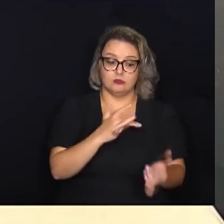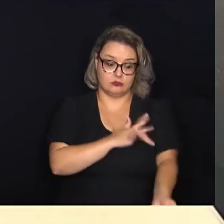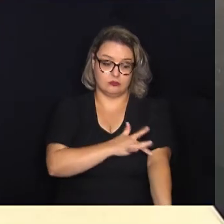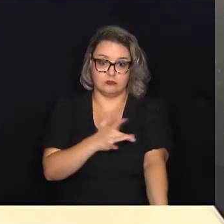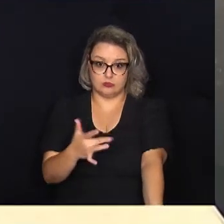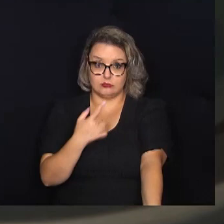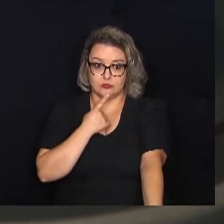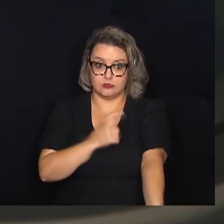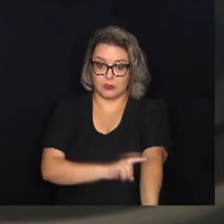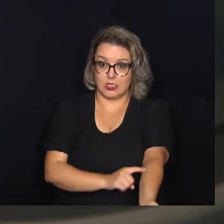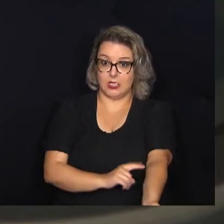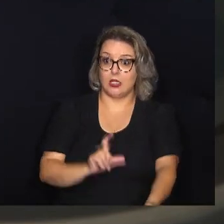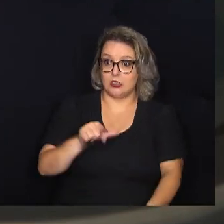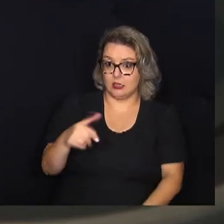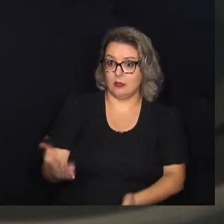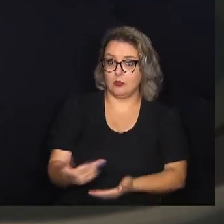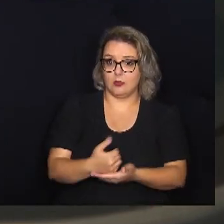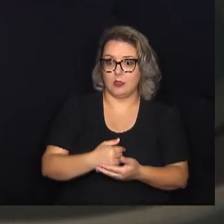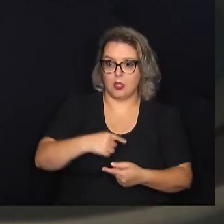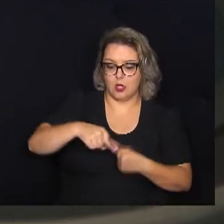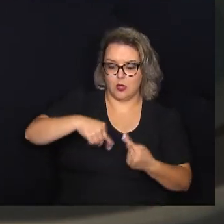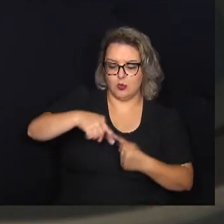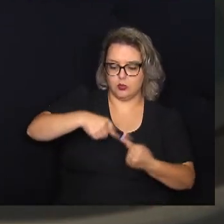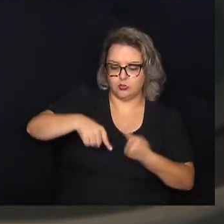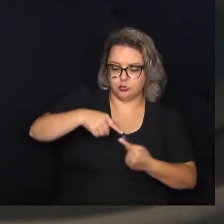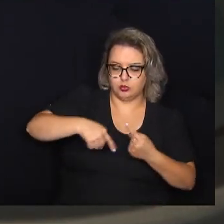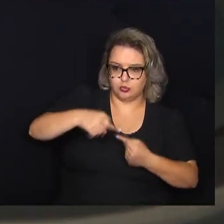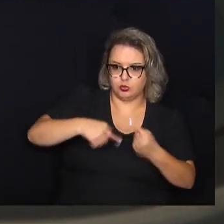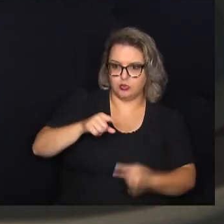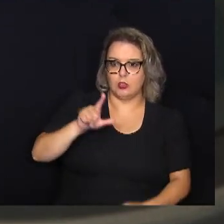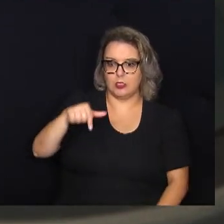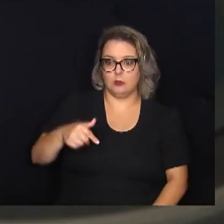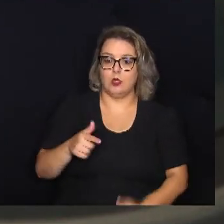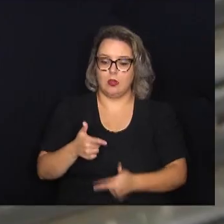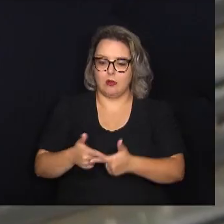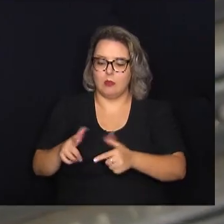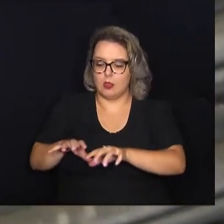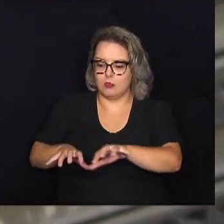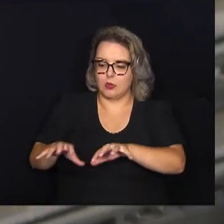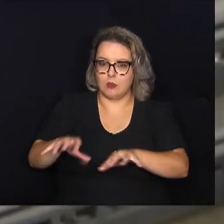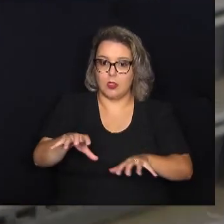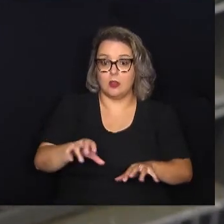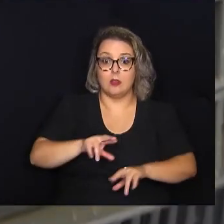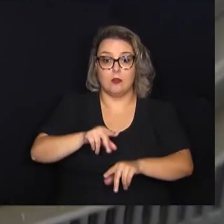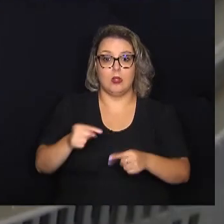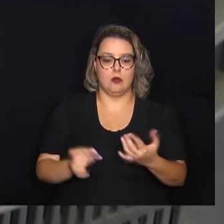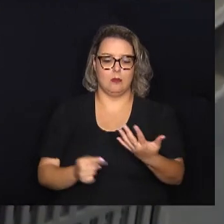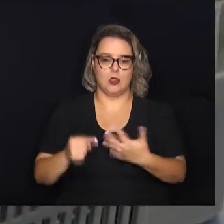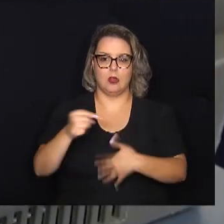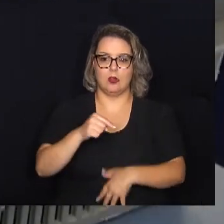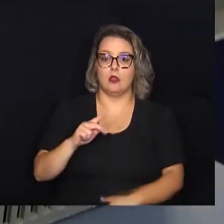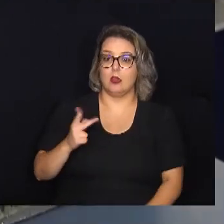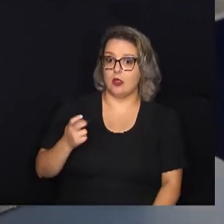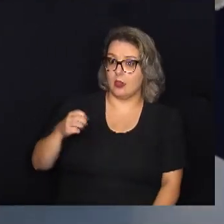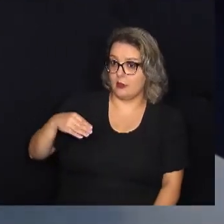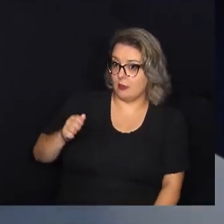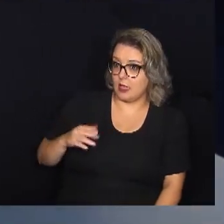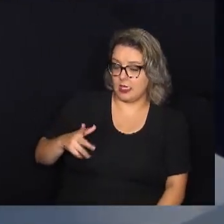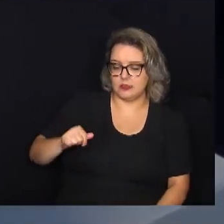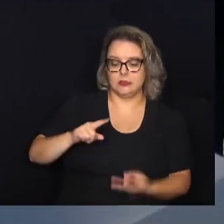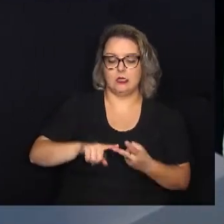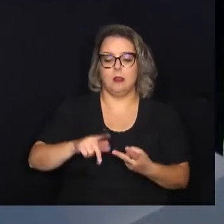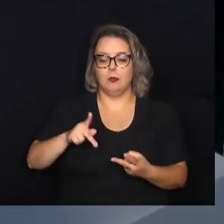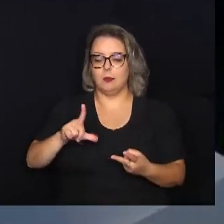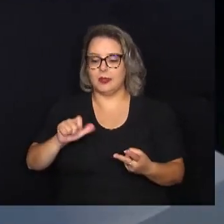coleta, o material é centrifugado e fracionado, resultando em diferentes componentes, hemácias, plaquetas e